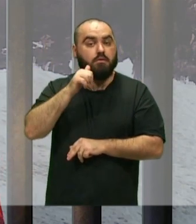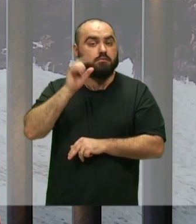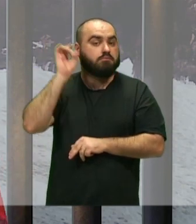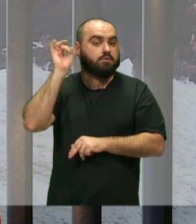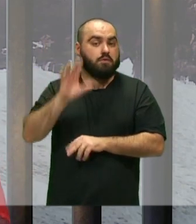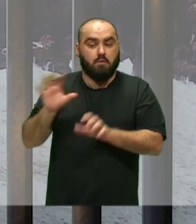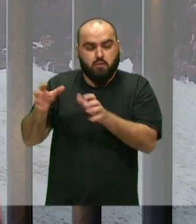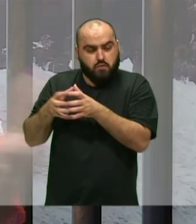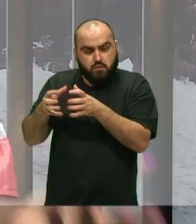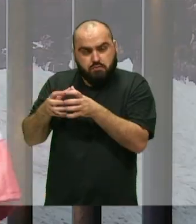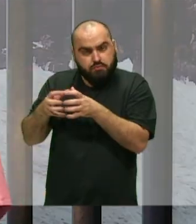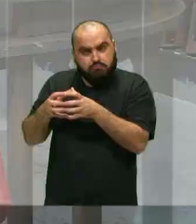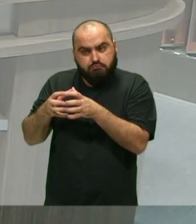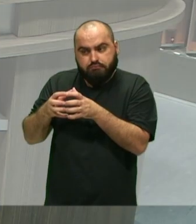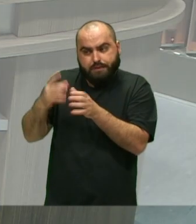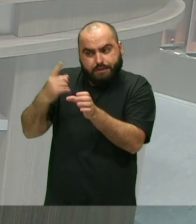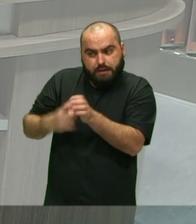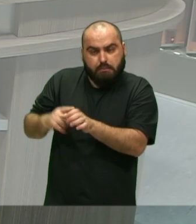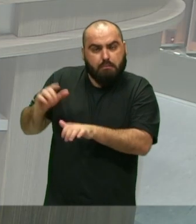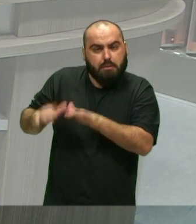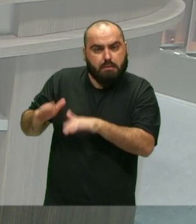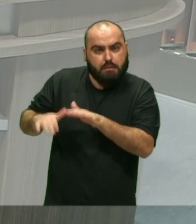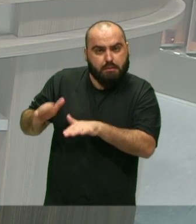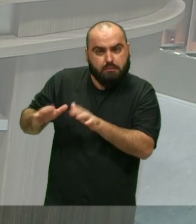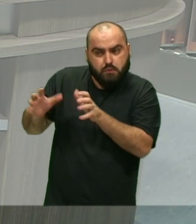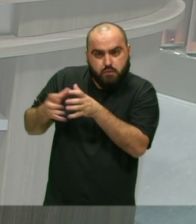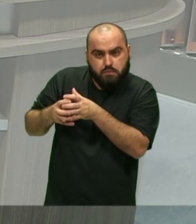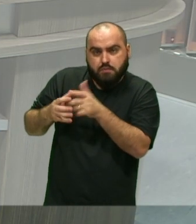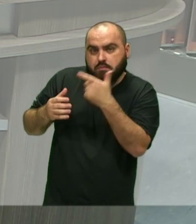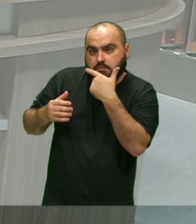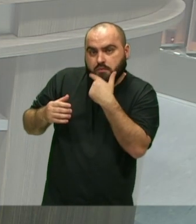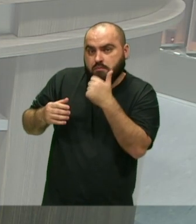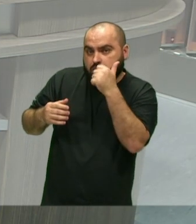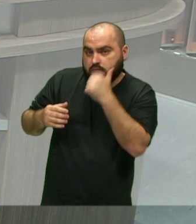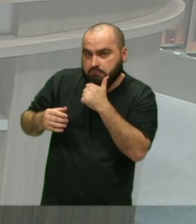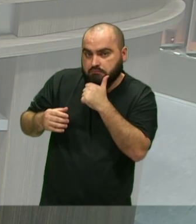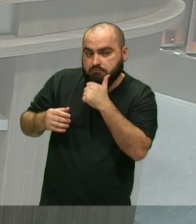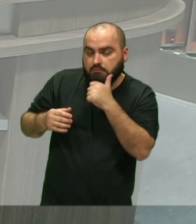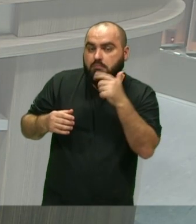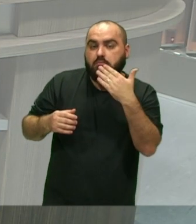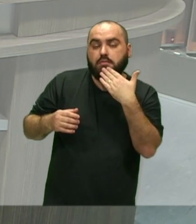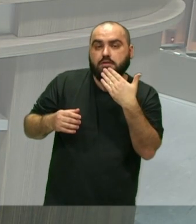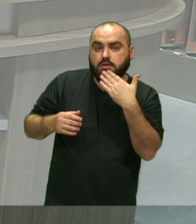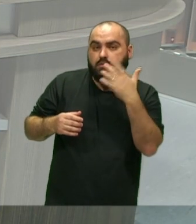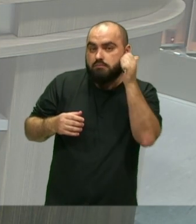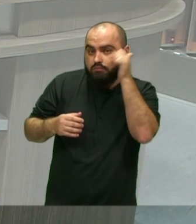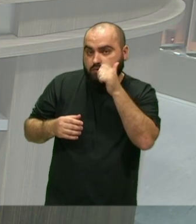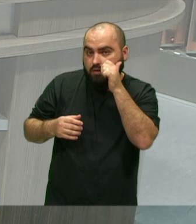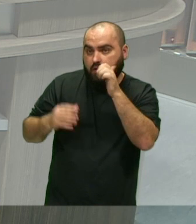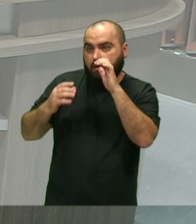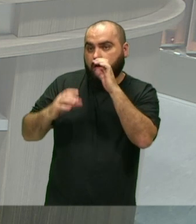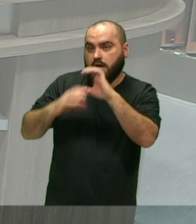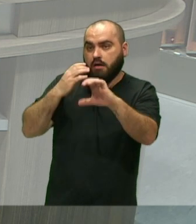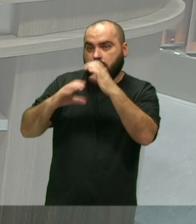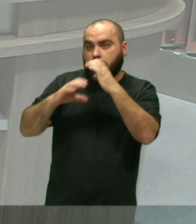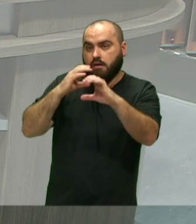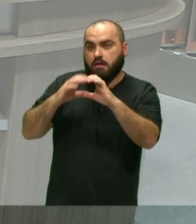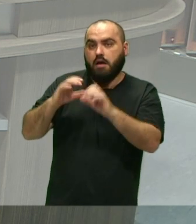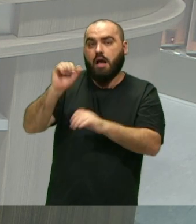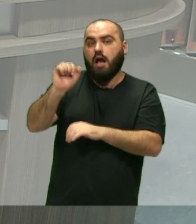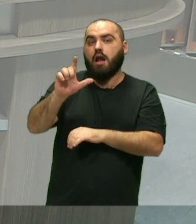tocavam em grupos Místicos Nas suas cidades Elas Fizessem um vídeo Cantando Uma aloa